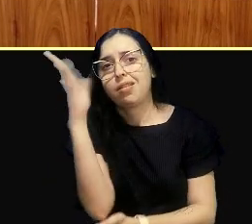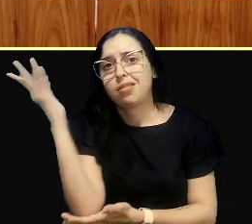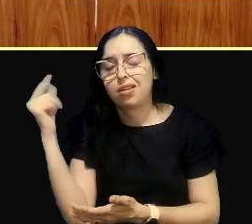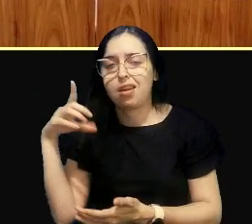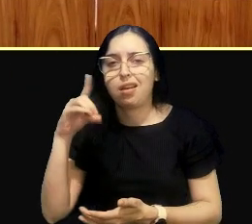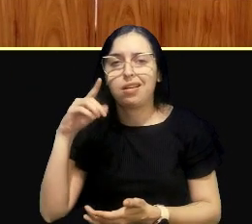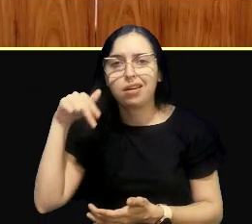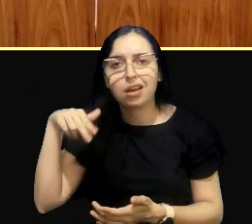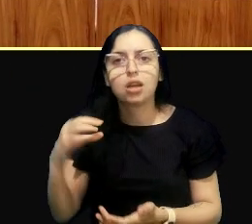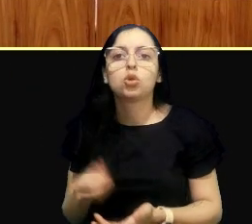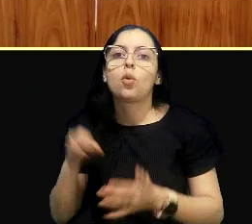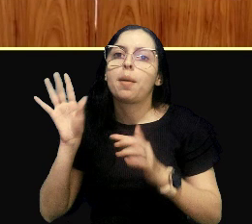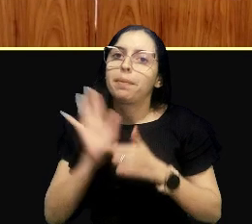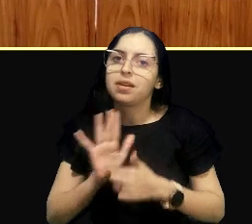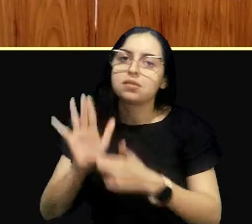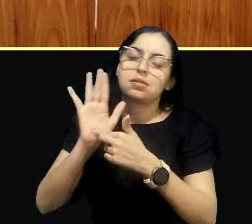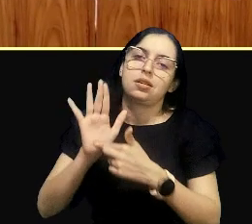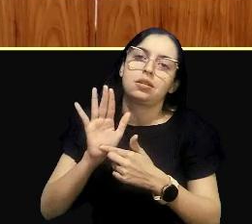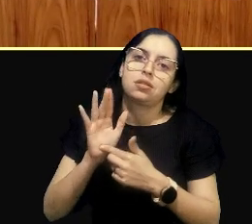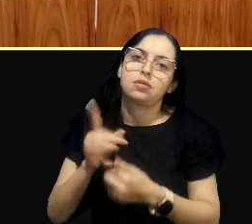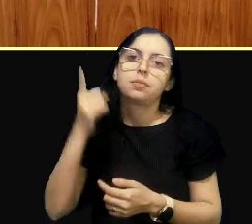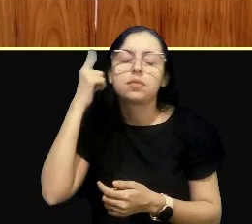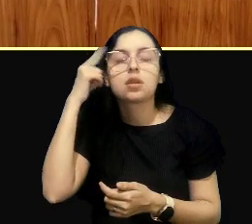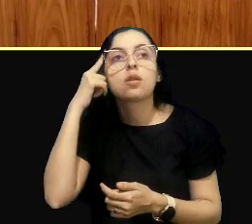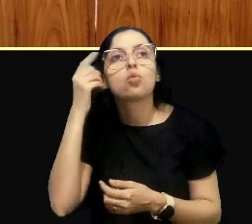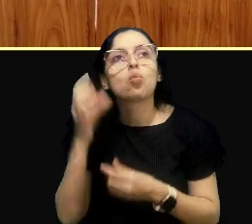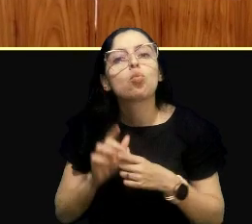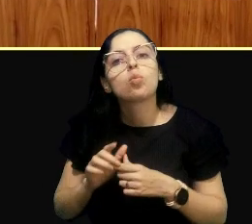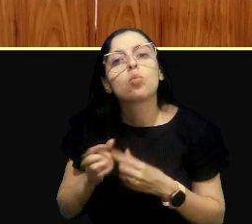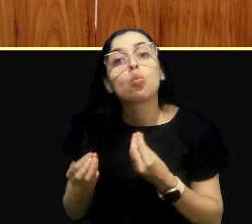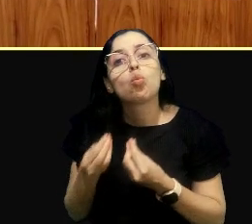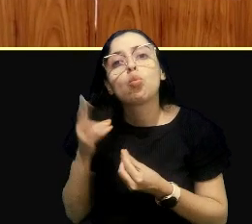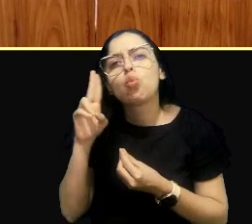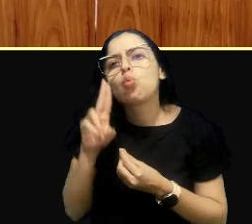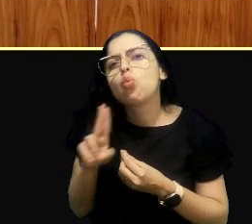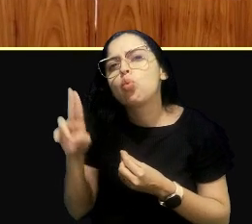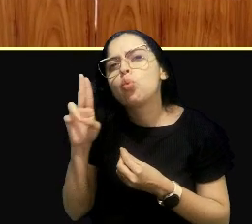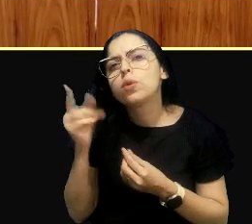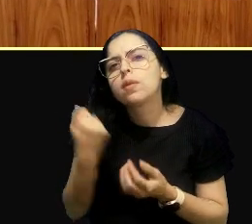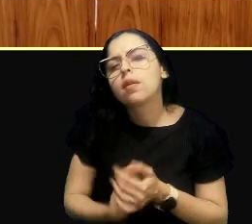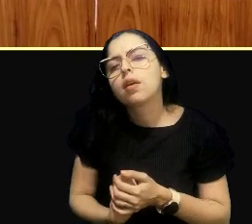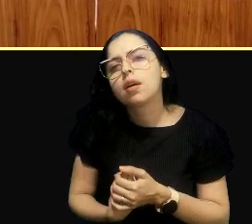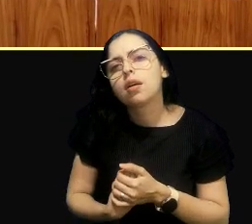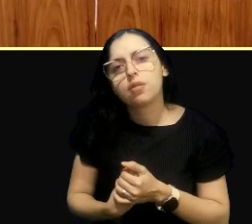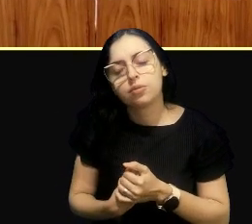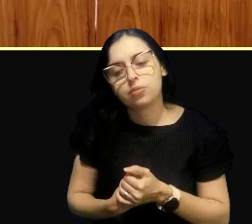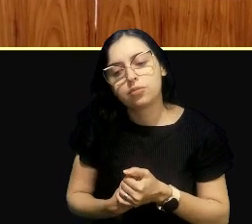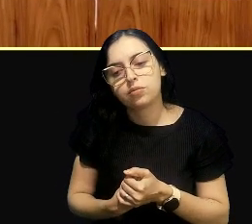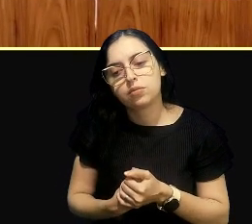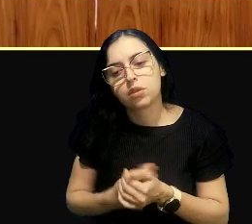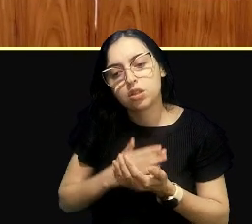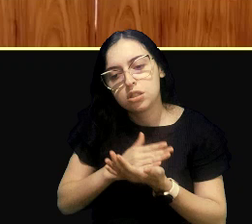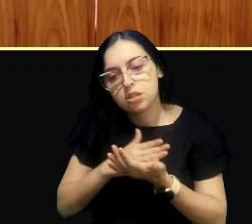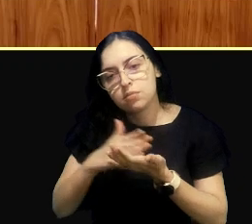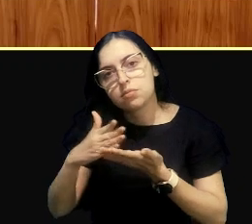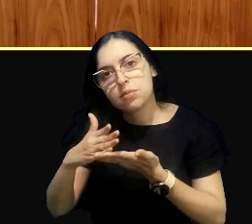para ser bem honesto, ficou na minha cabeça assim, a única forma que a gente tem de começar